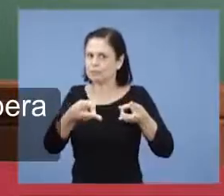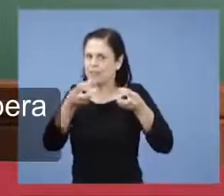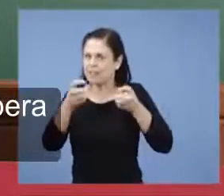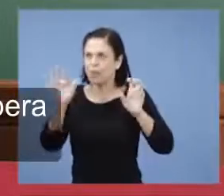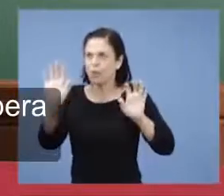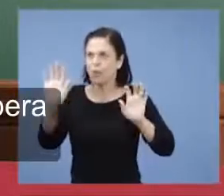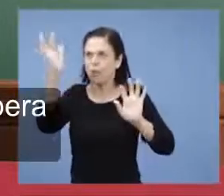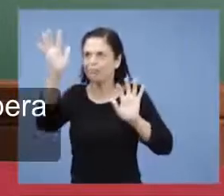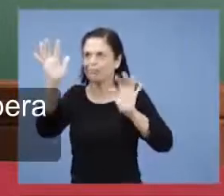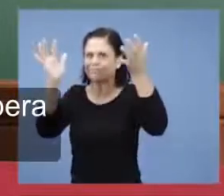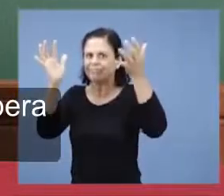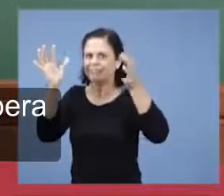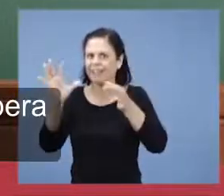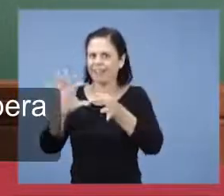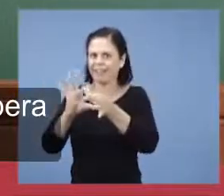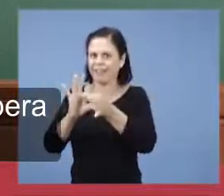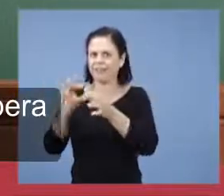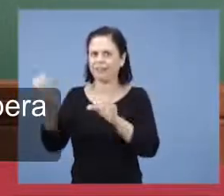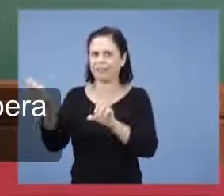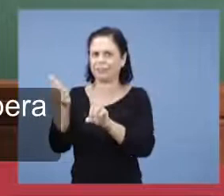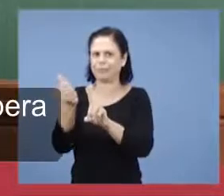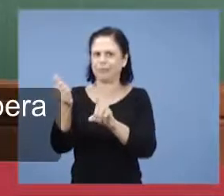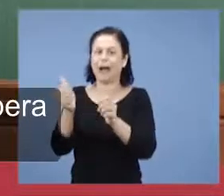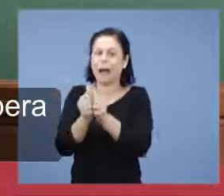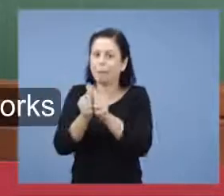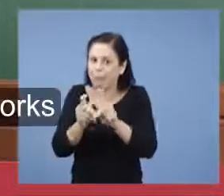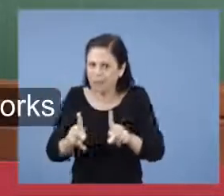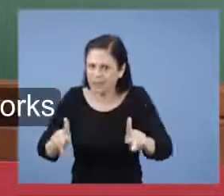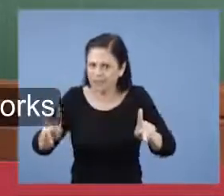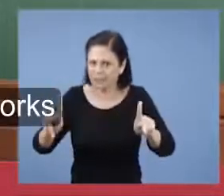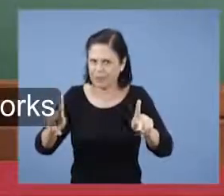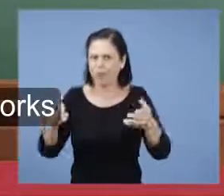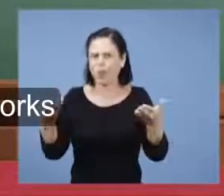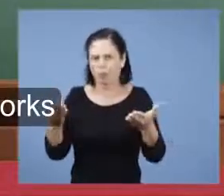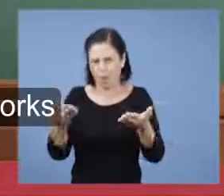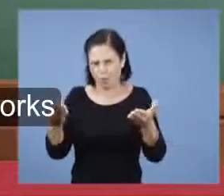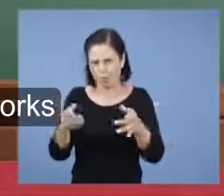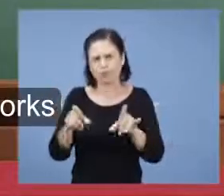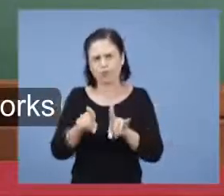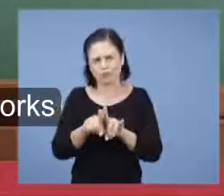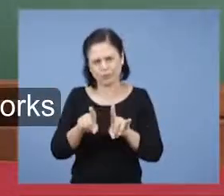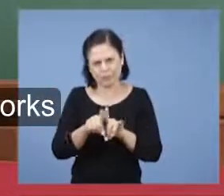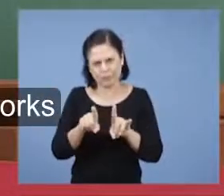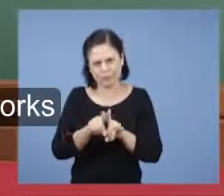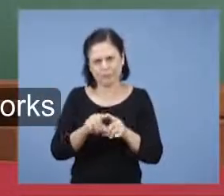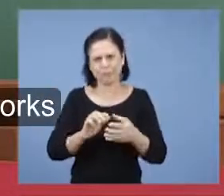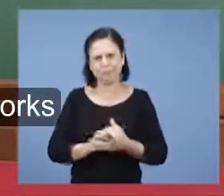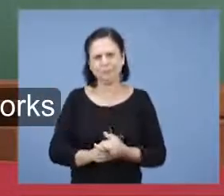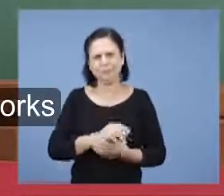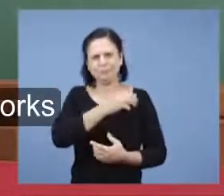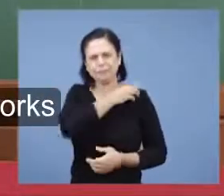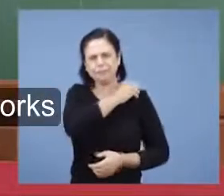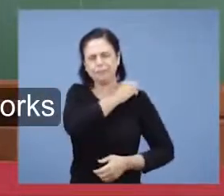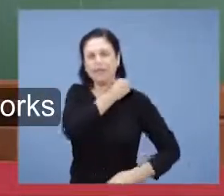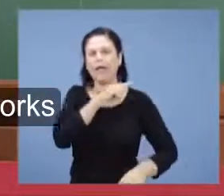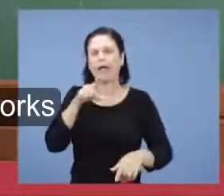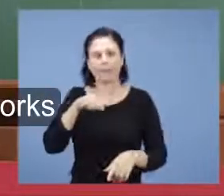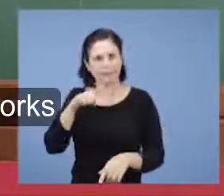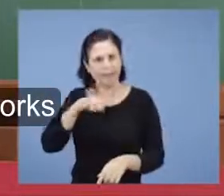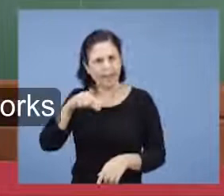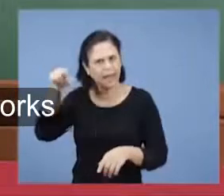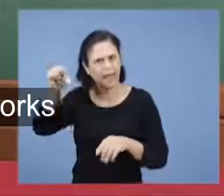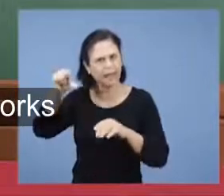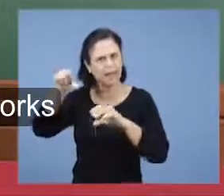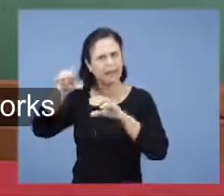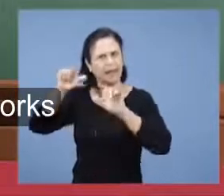Existem hoje, até novelas sobre o Apocalipse, ou grandes redes